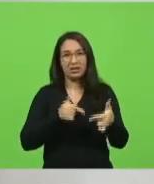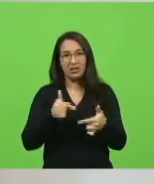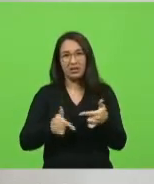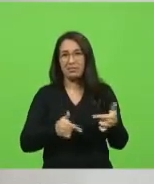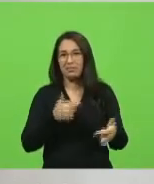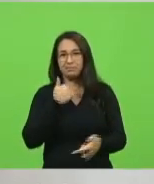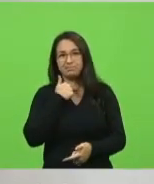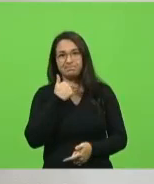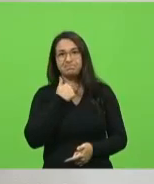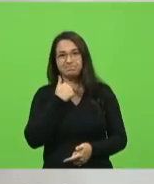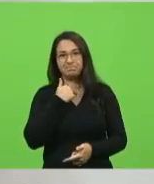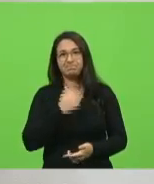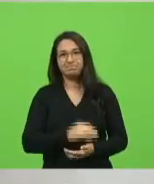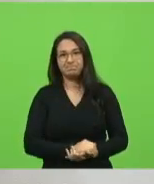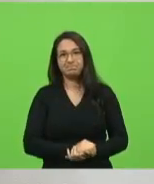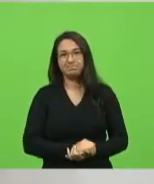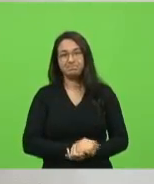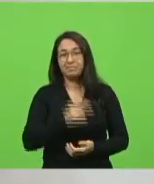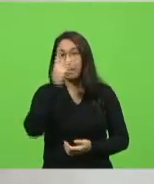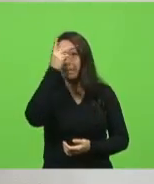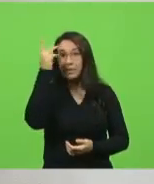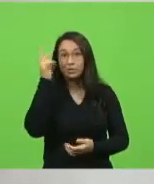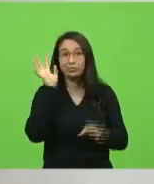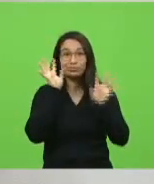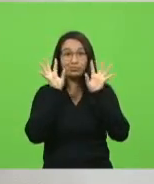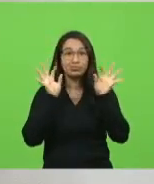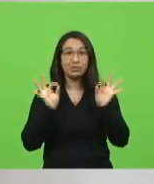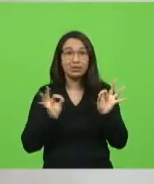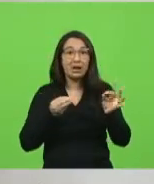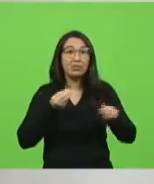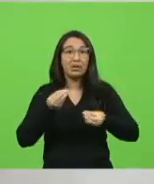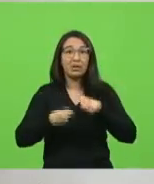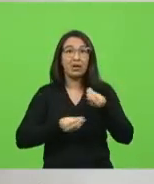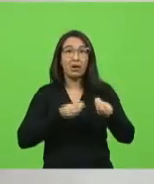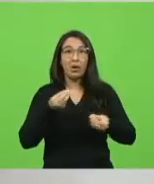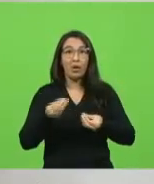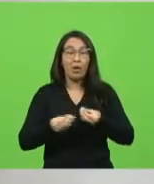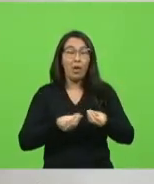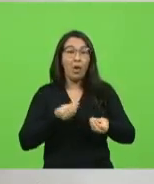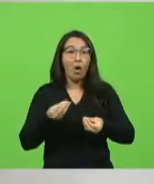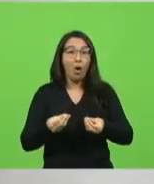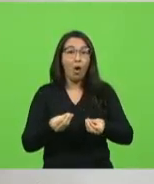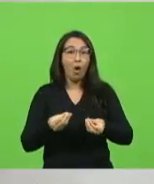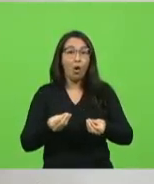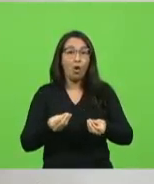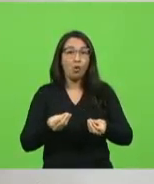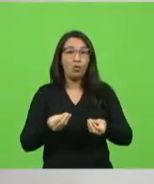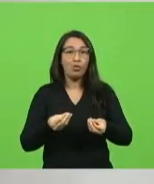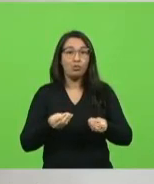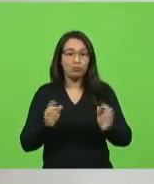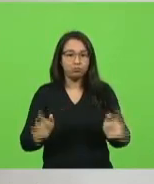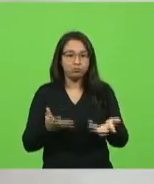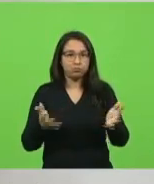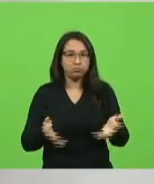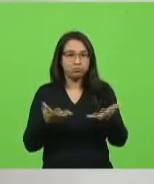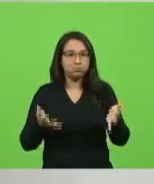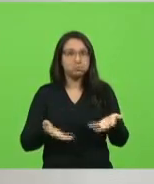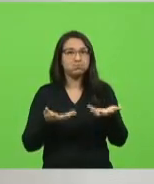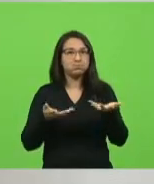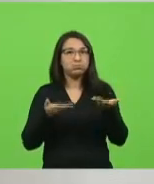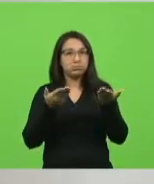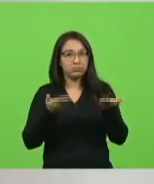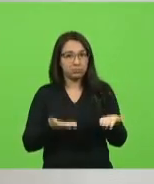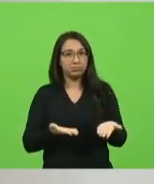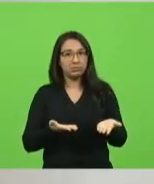As pessoas não têm noção, senhores deputados, de como isso movimenta a receita de